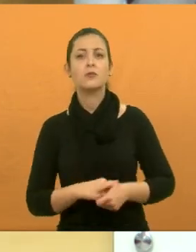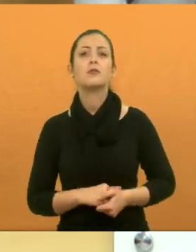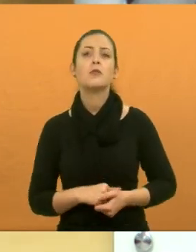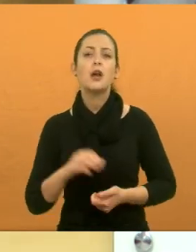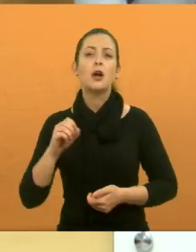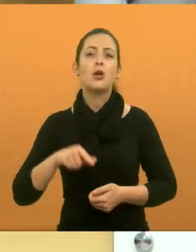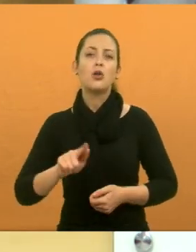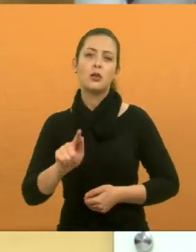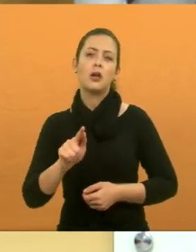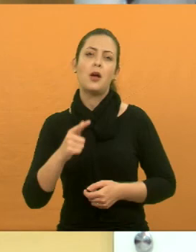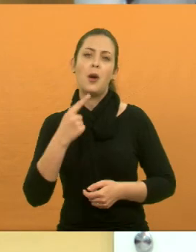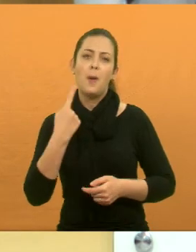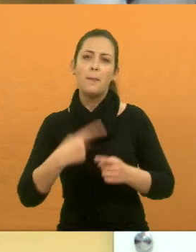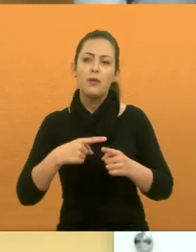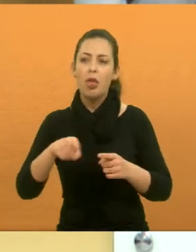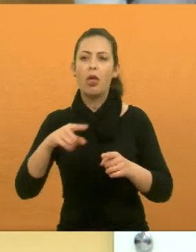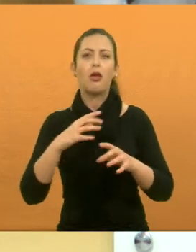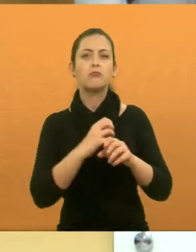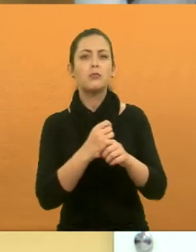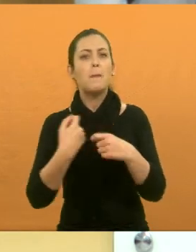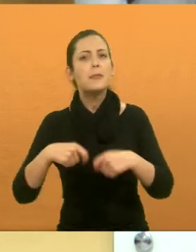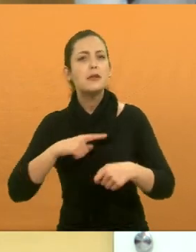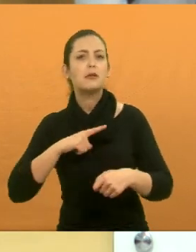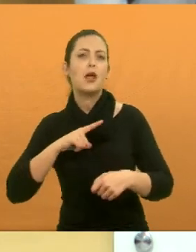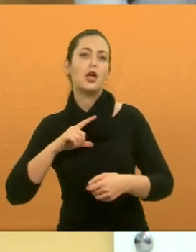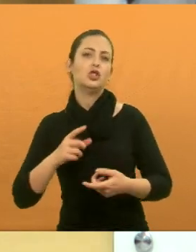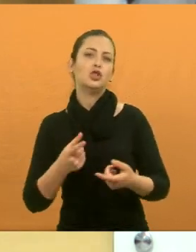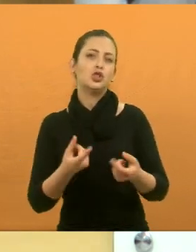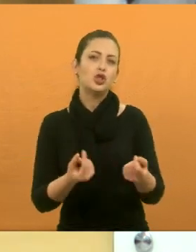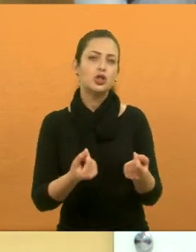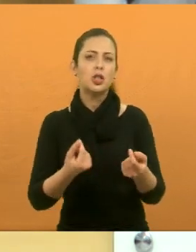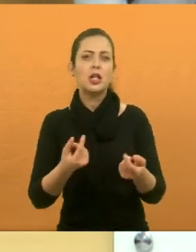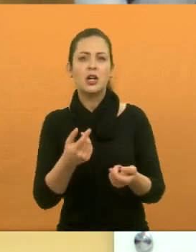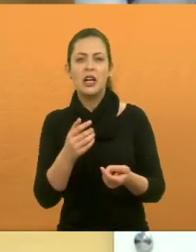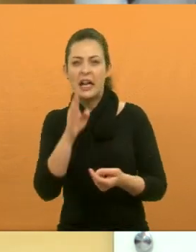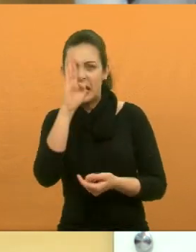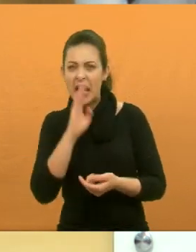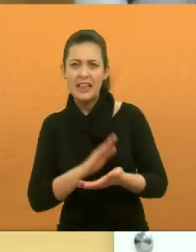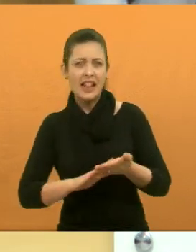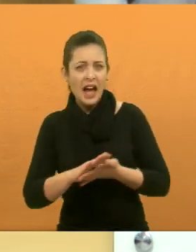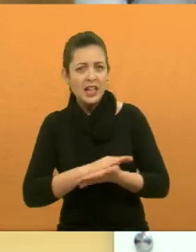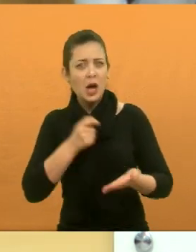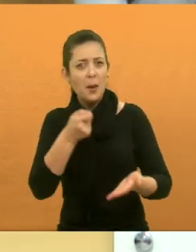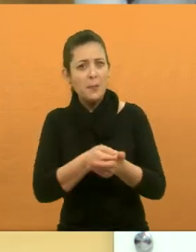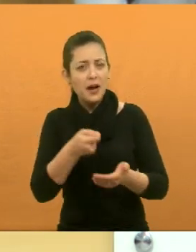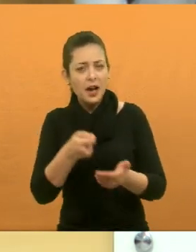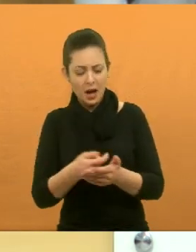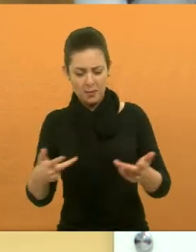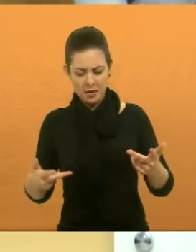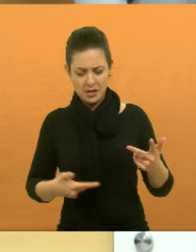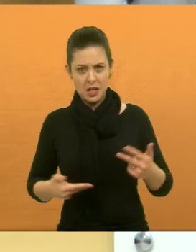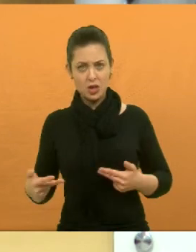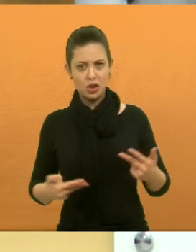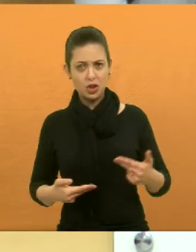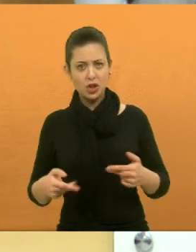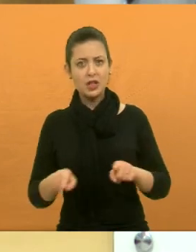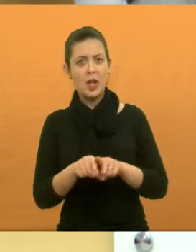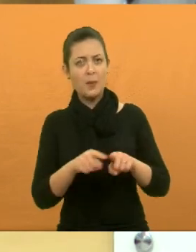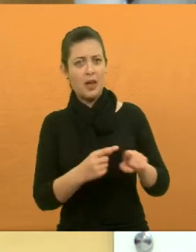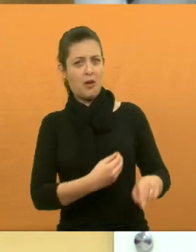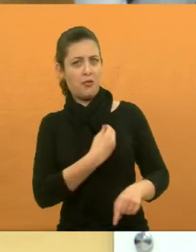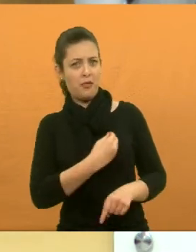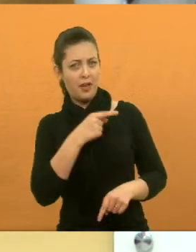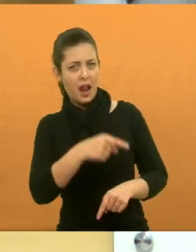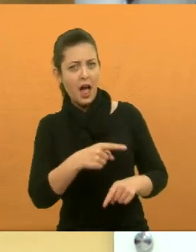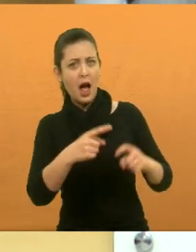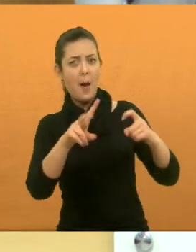essas ONGs, porque tudo isso aí custa dinheiro. Nada é de graça. Nós pagamos essas cirurgias, nós pagamos a estadia do animal